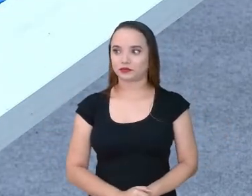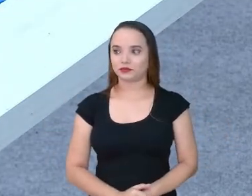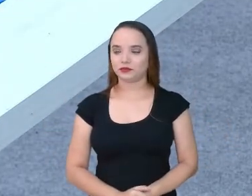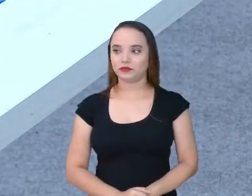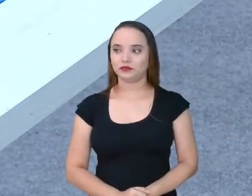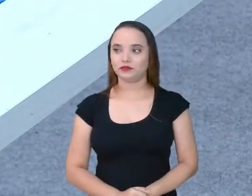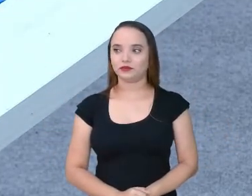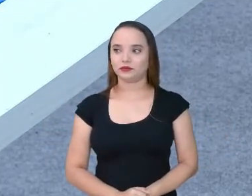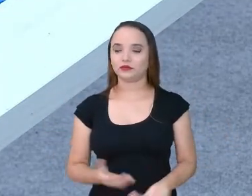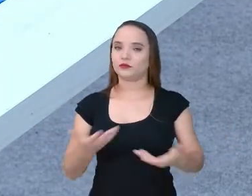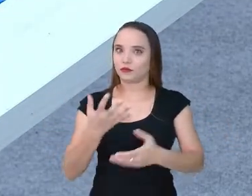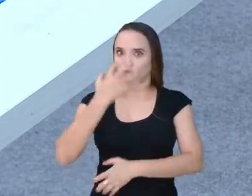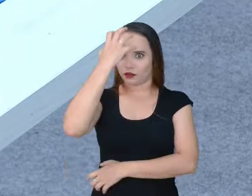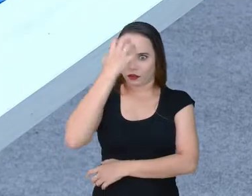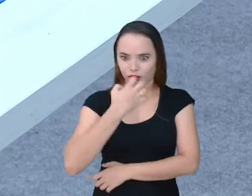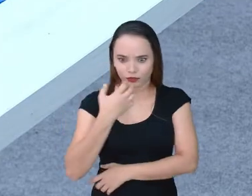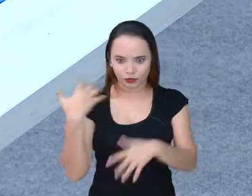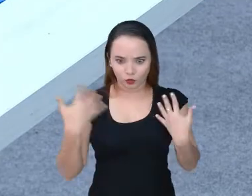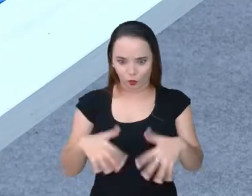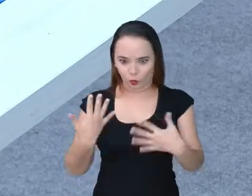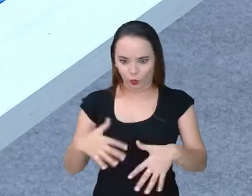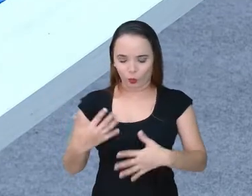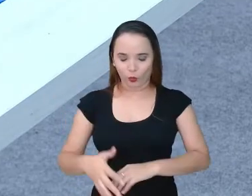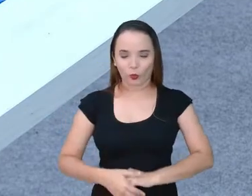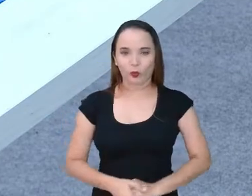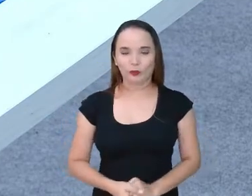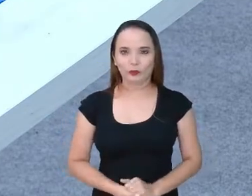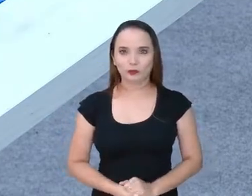O negócio tá ficando sério, viu? Tá mais sério que xadrez isso aqui.